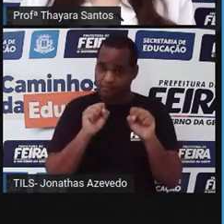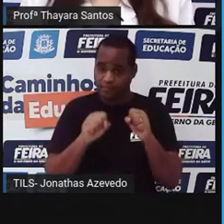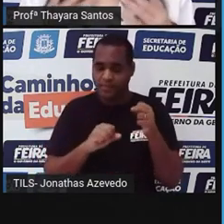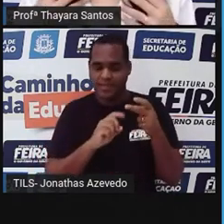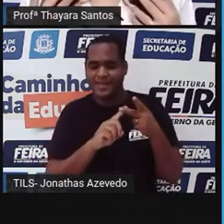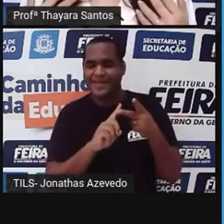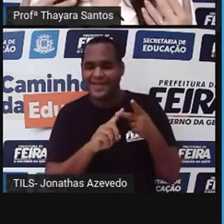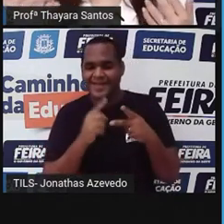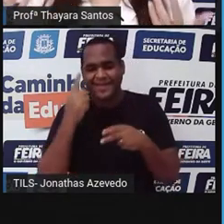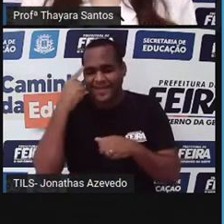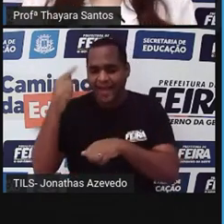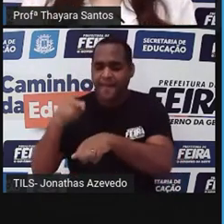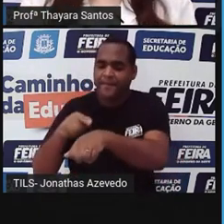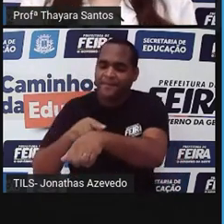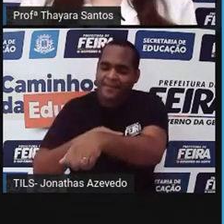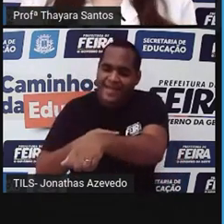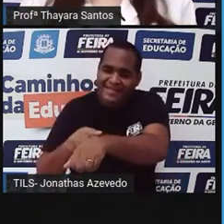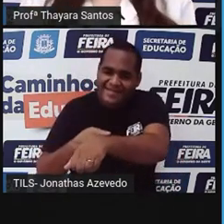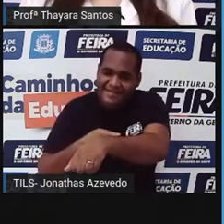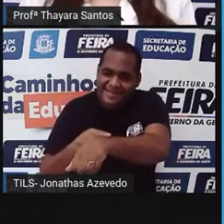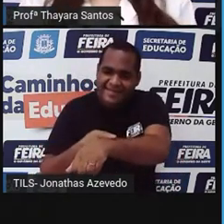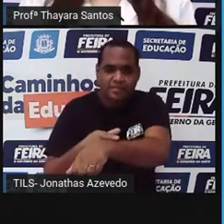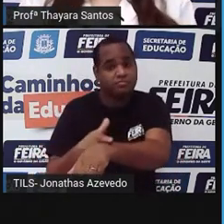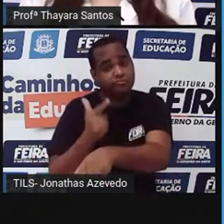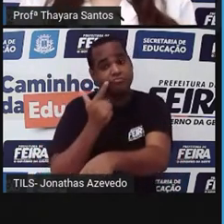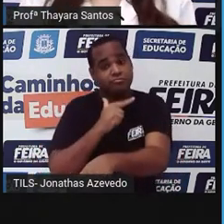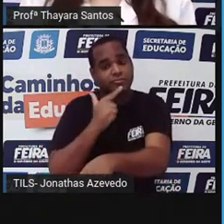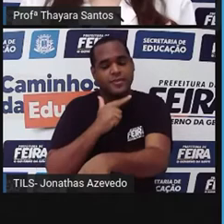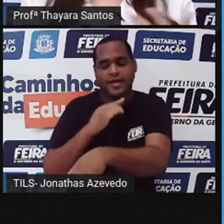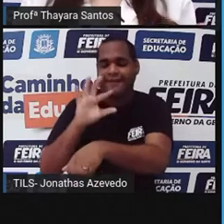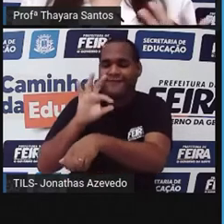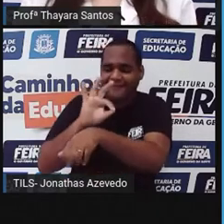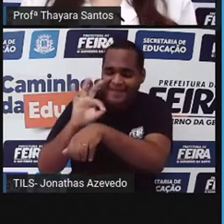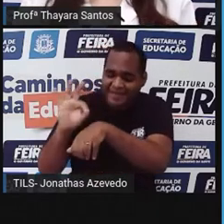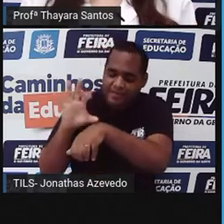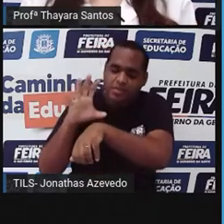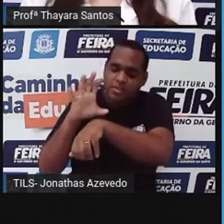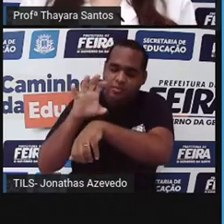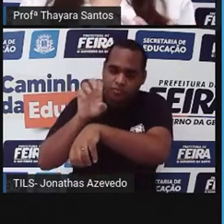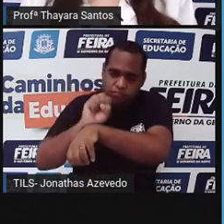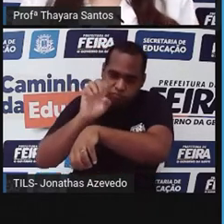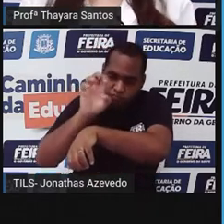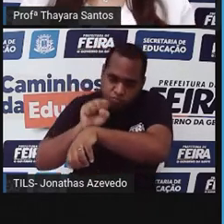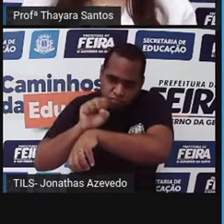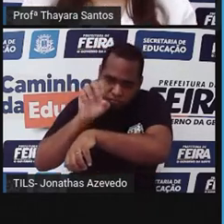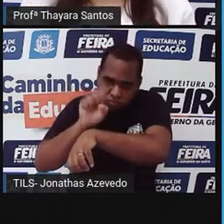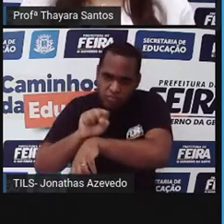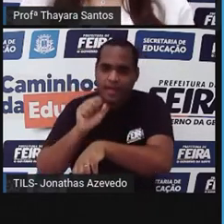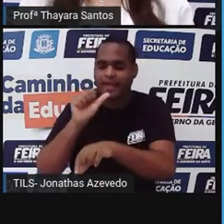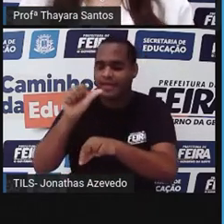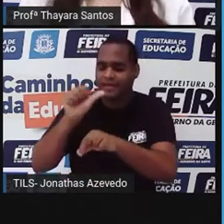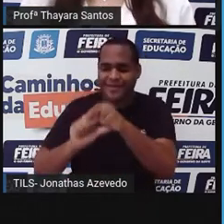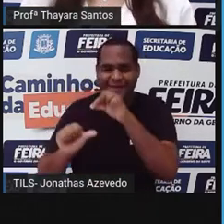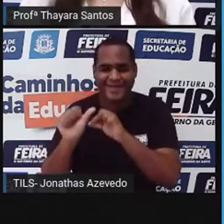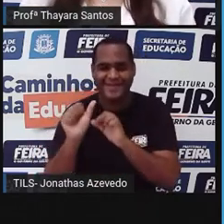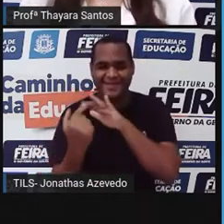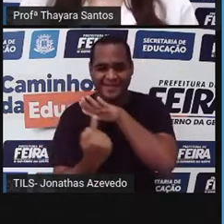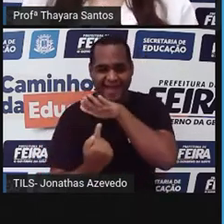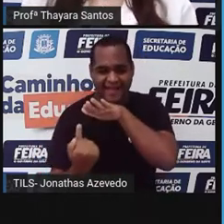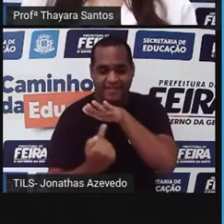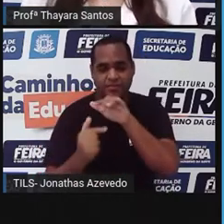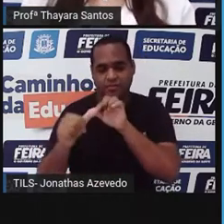pele. Como eles têm uma pele fina, eles conseguem fazer isso, respirar pela própria pele. Realizar essas trocas gasosas através